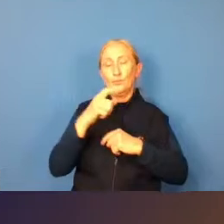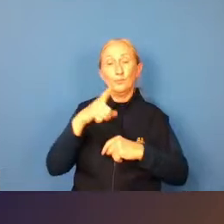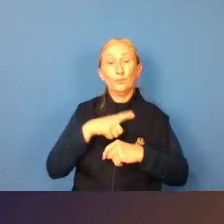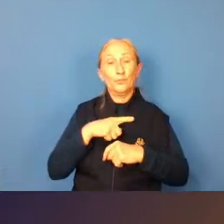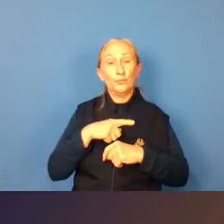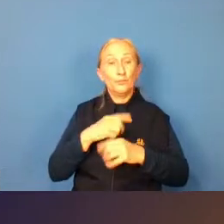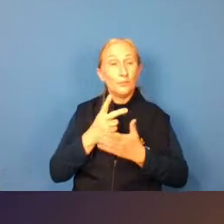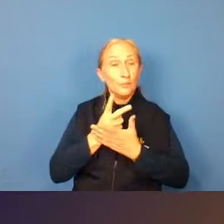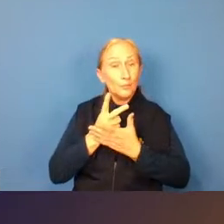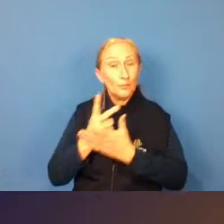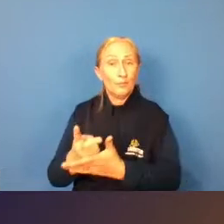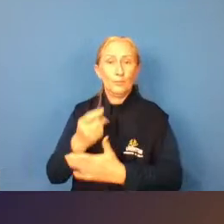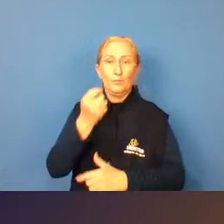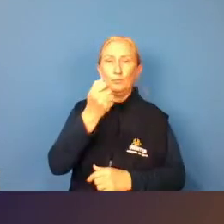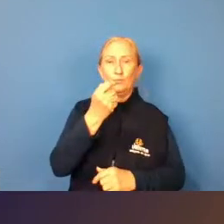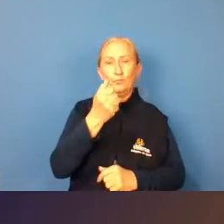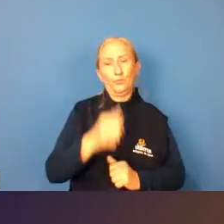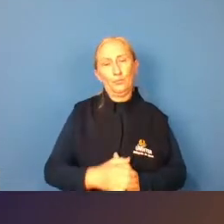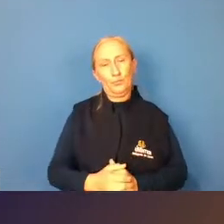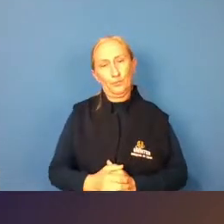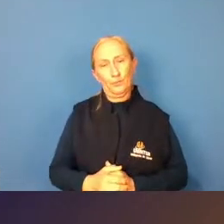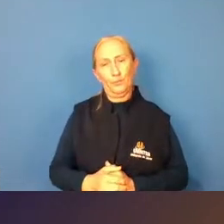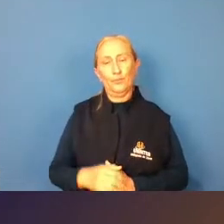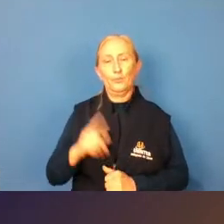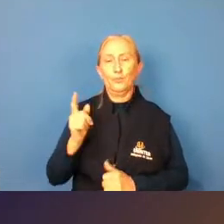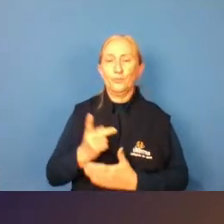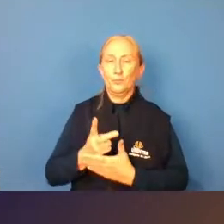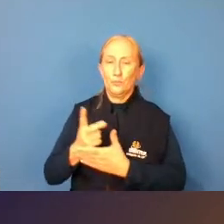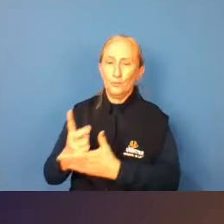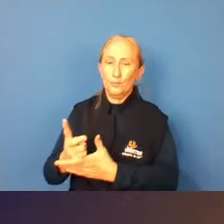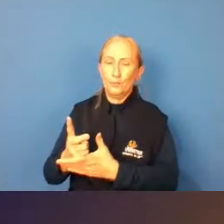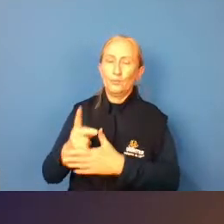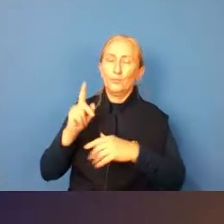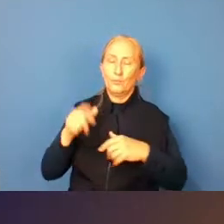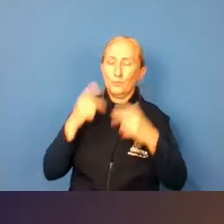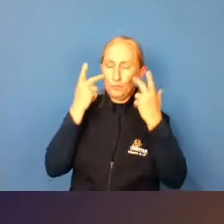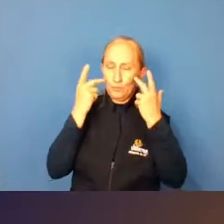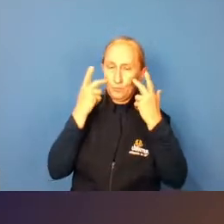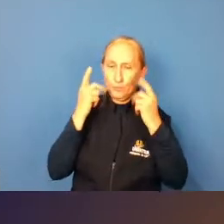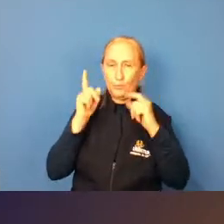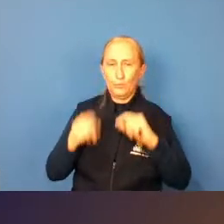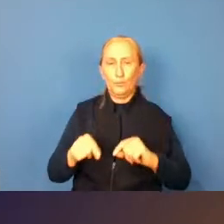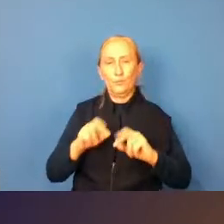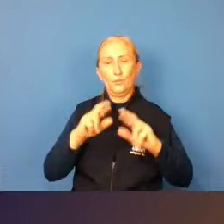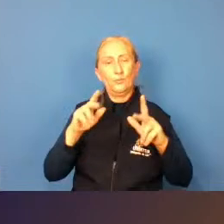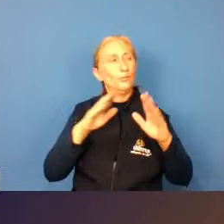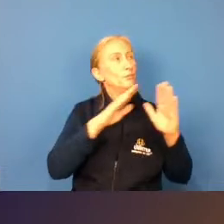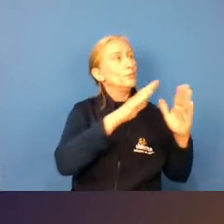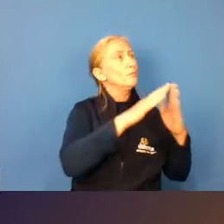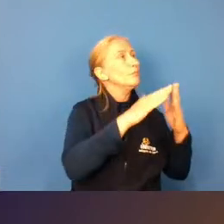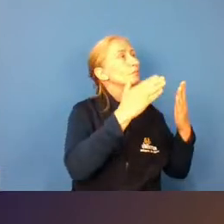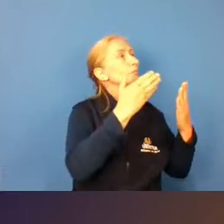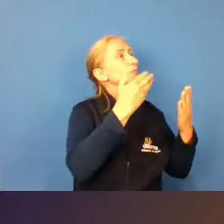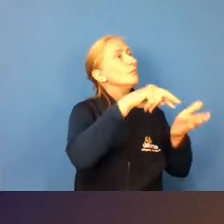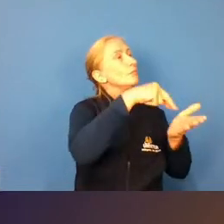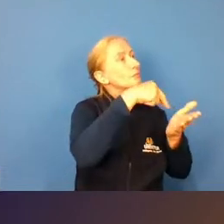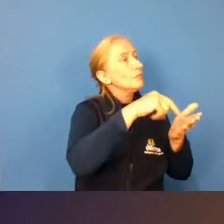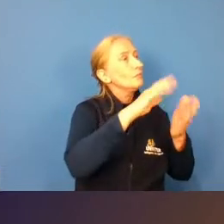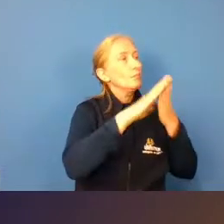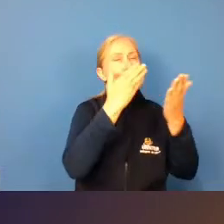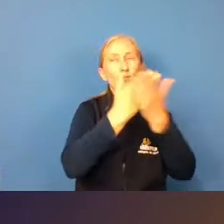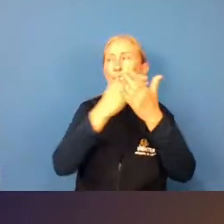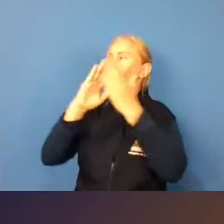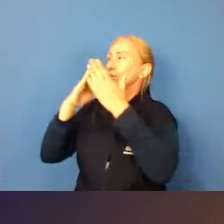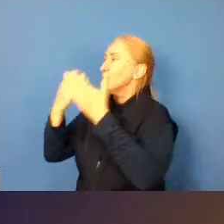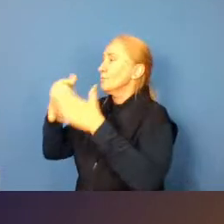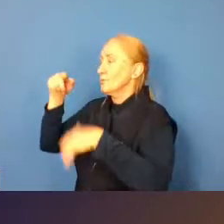a procura é muito baixa sabe a procura geralmente nós temos também outros estúdios de dança lá na nossa cidade